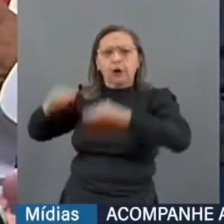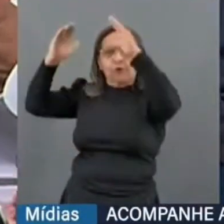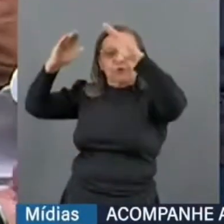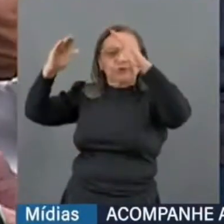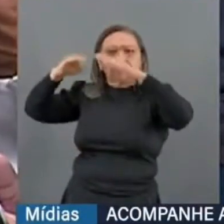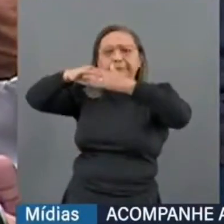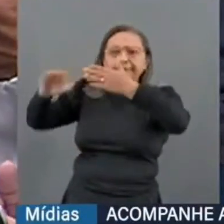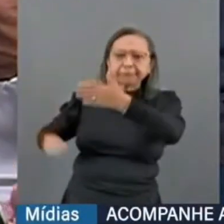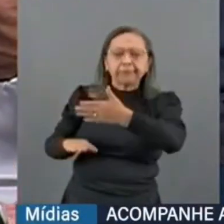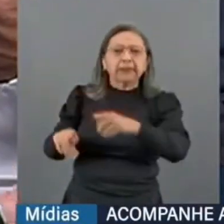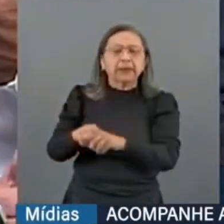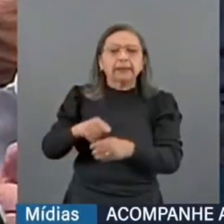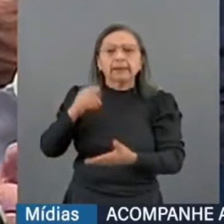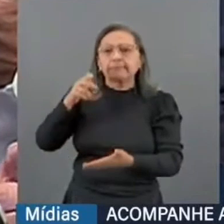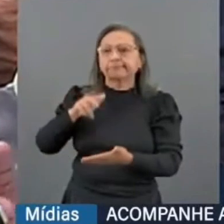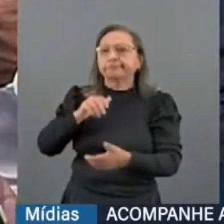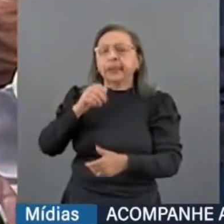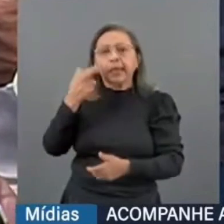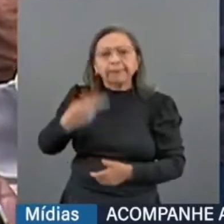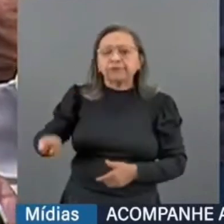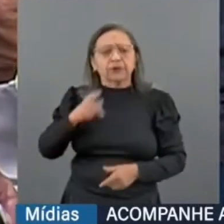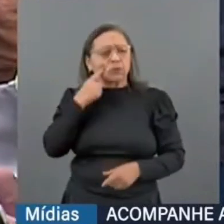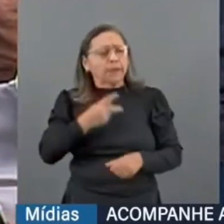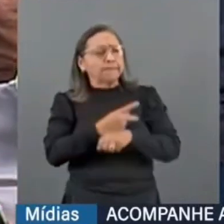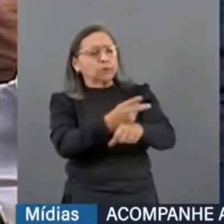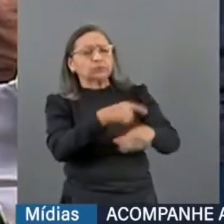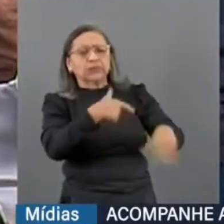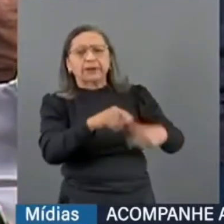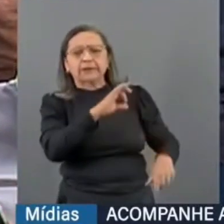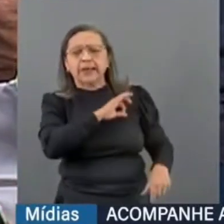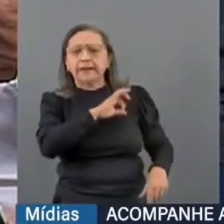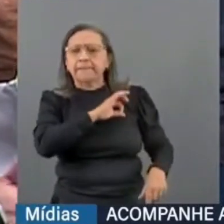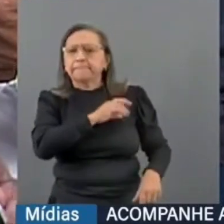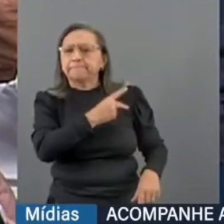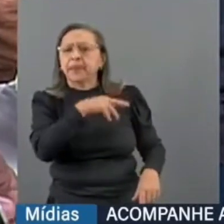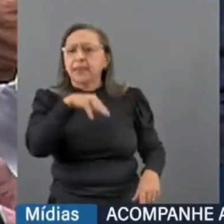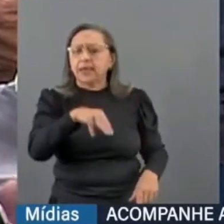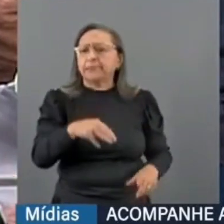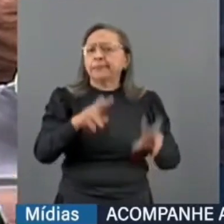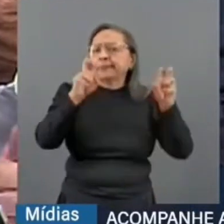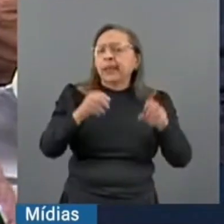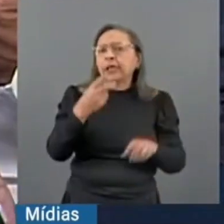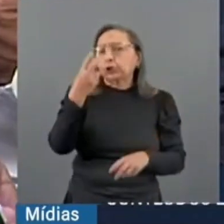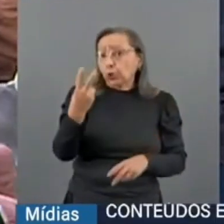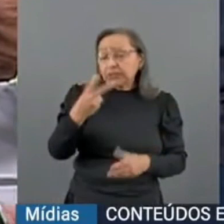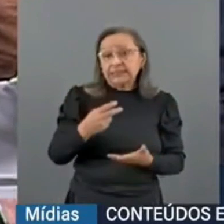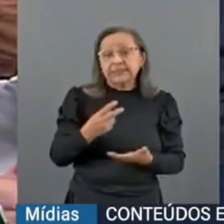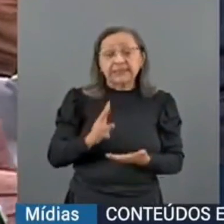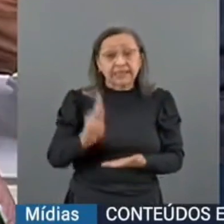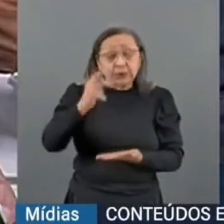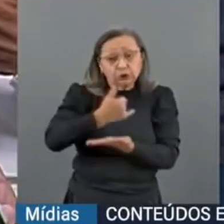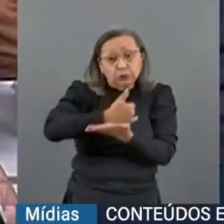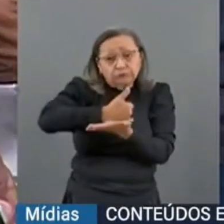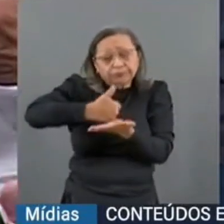invalidando uma busca pessoal feita pela PM, relacionada a dois quilos de cocaína e um